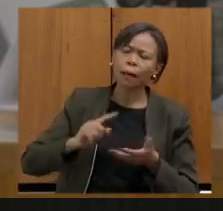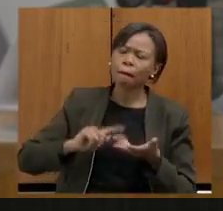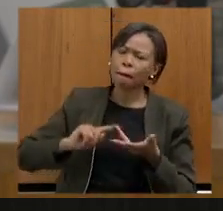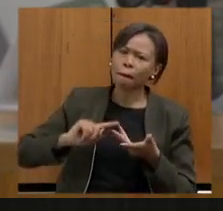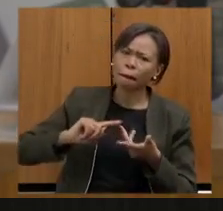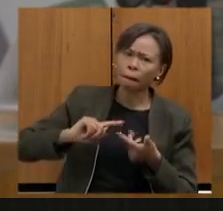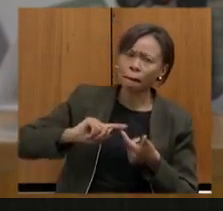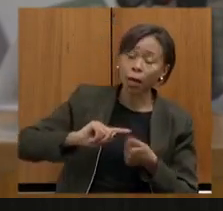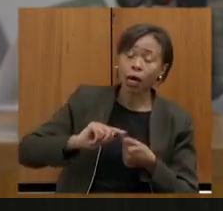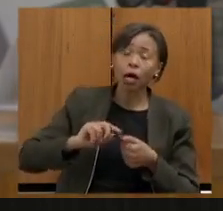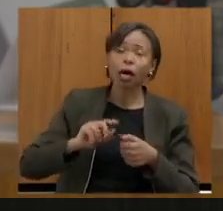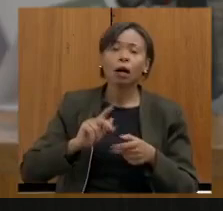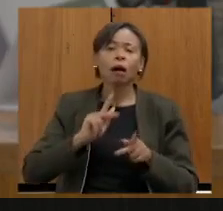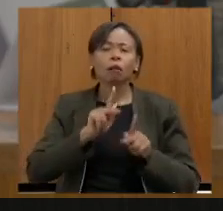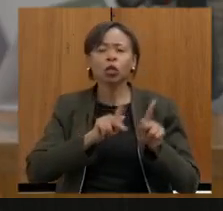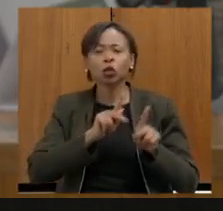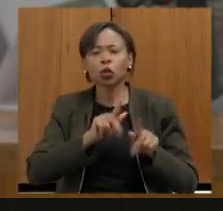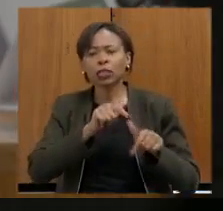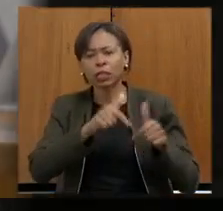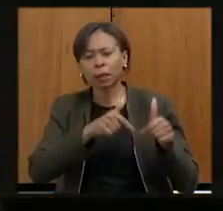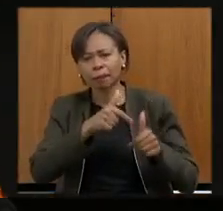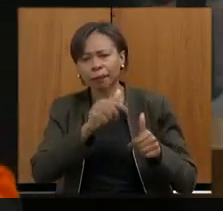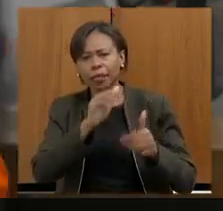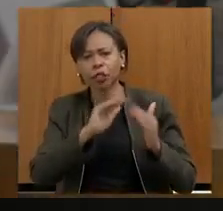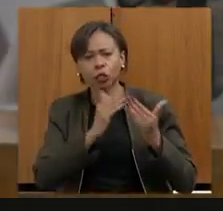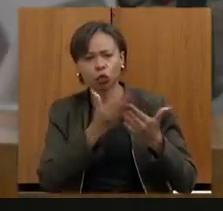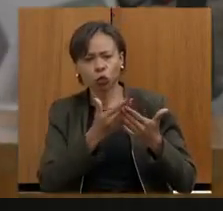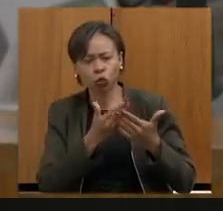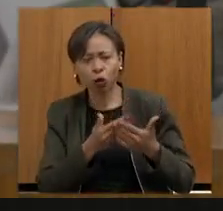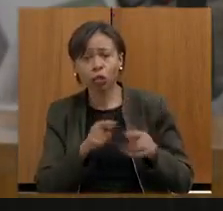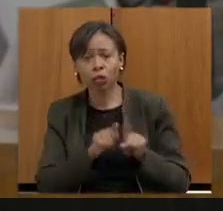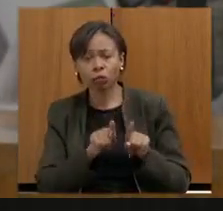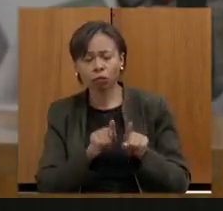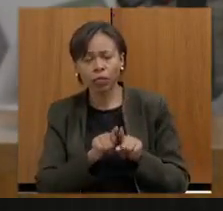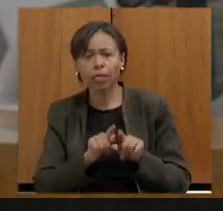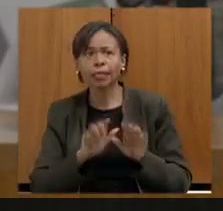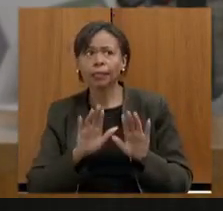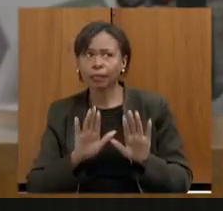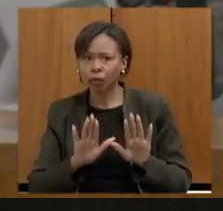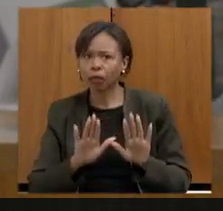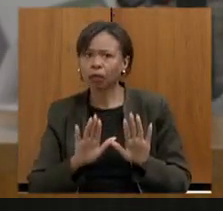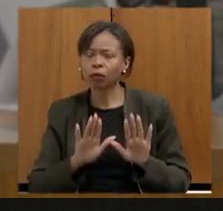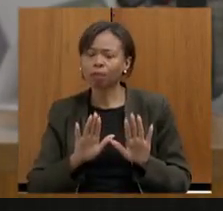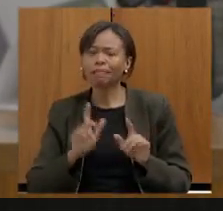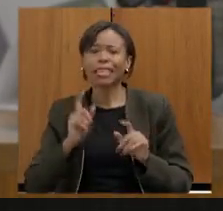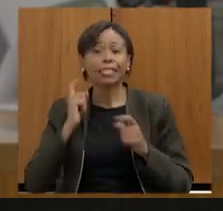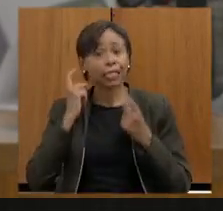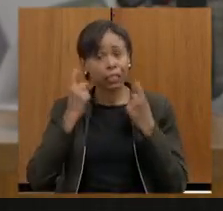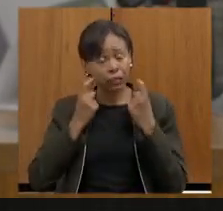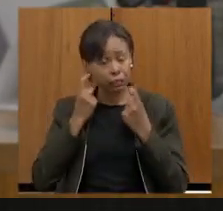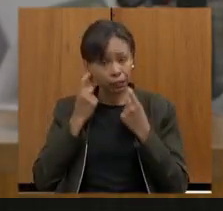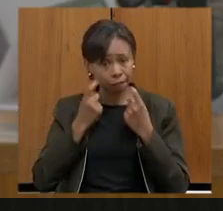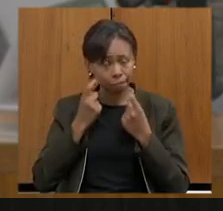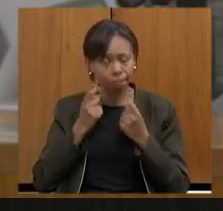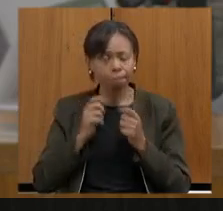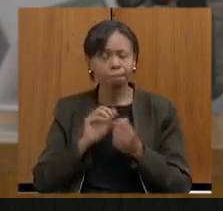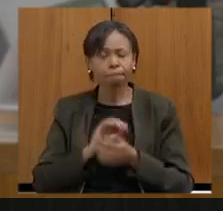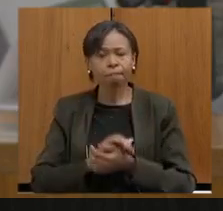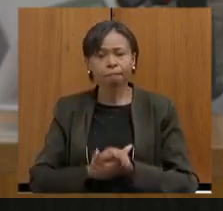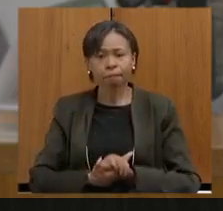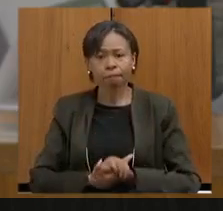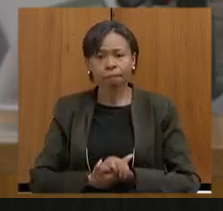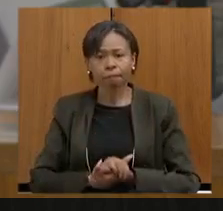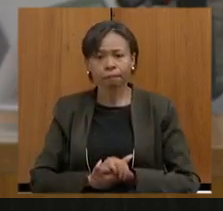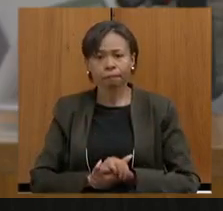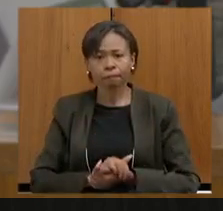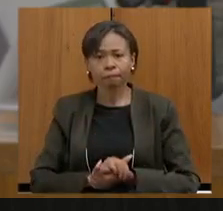responsáveis por escolas então tudo isso foi feito e a gente tem essa preocupação agora eu gostaria de colocar